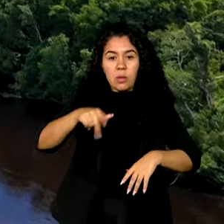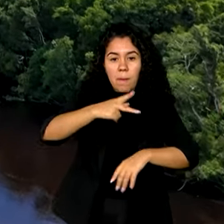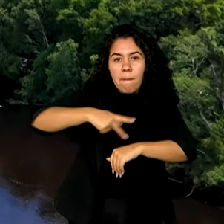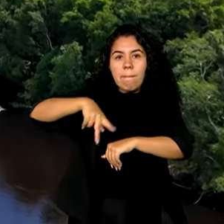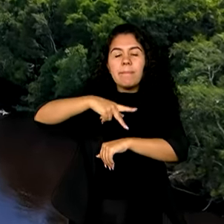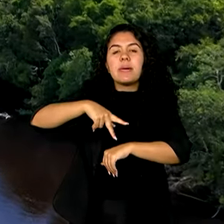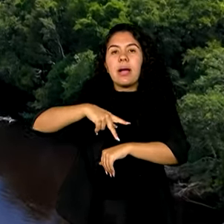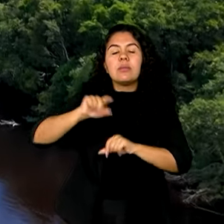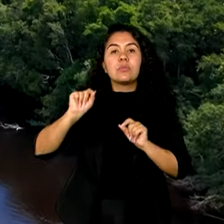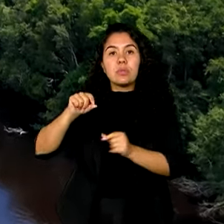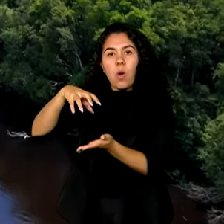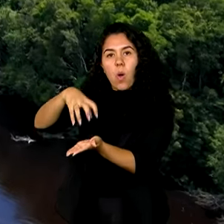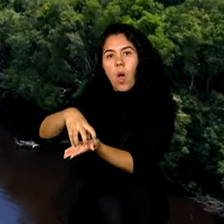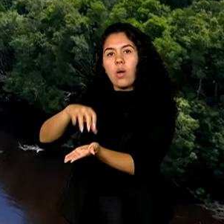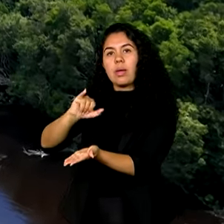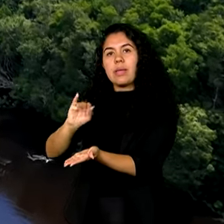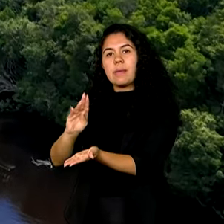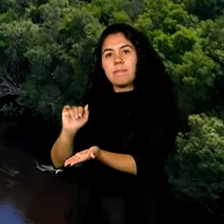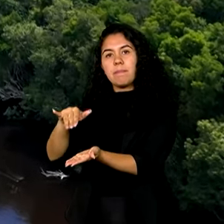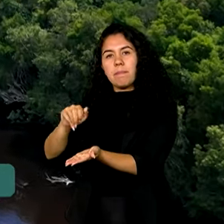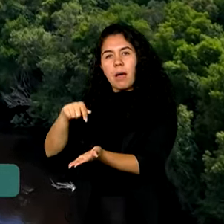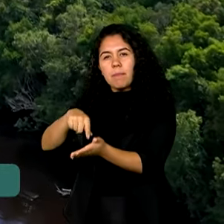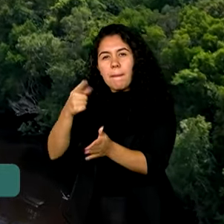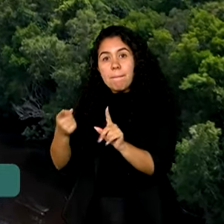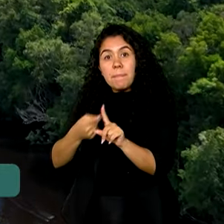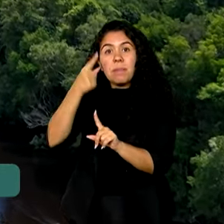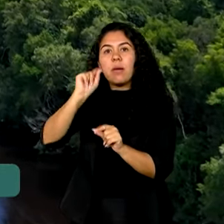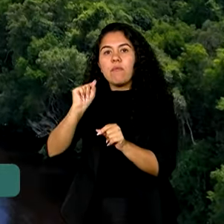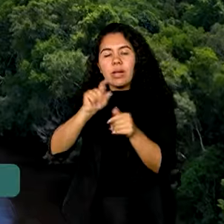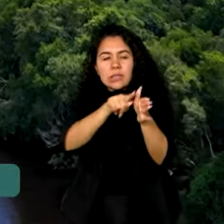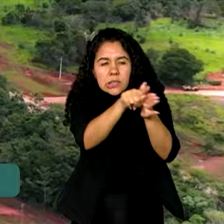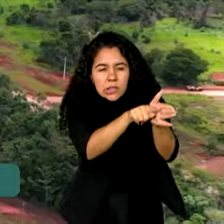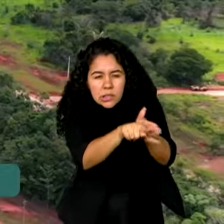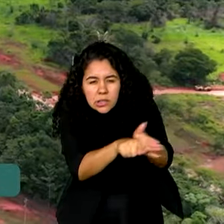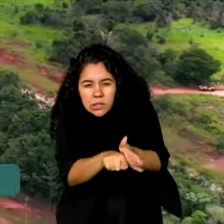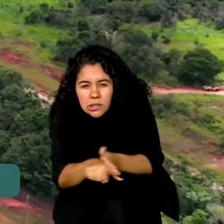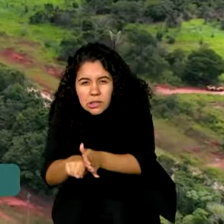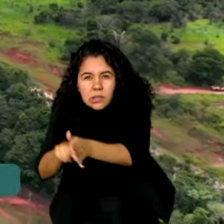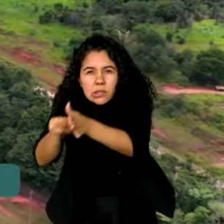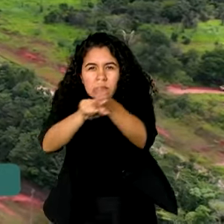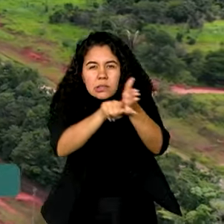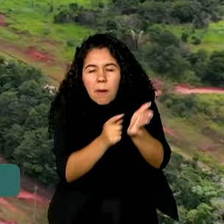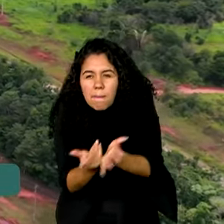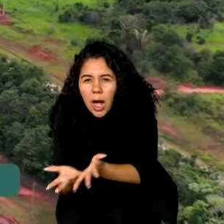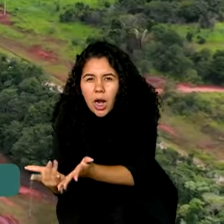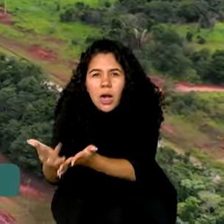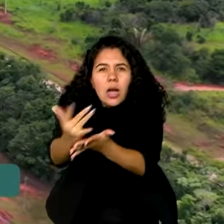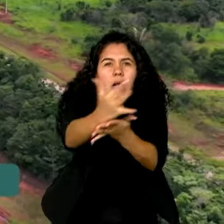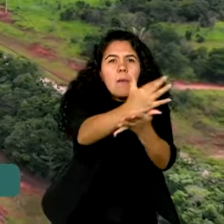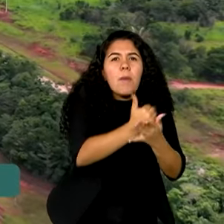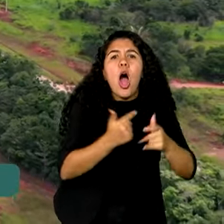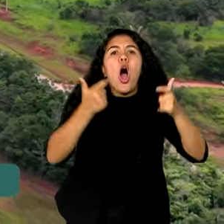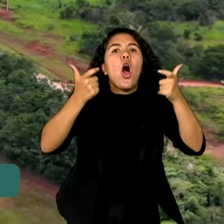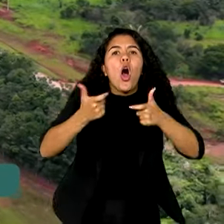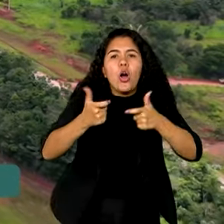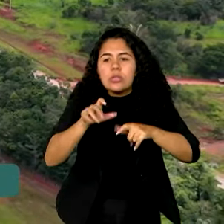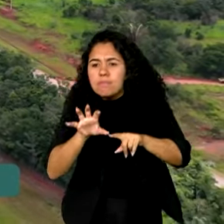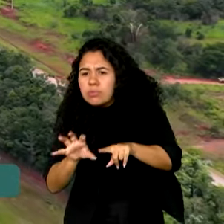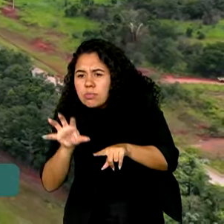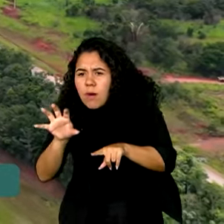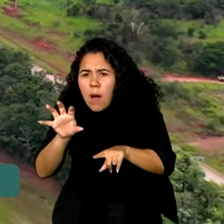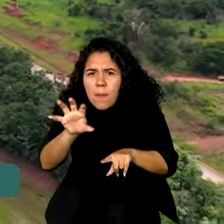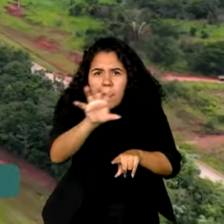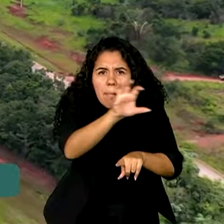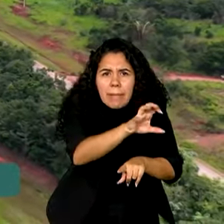primeiramente fazer um trabalho de diagnóstico para identificar os entraves de cada setor, os pontos sensíveis